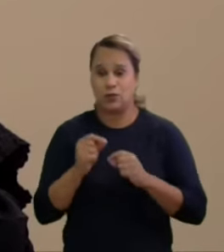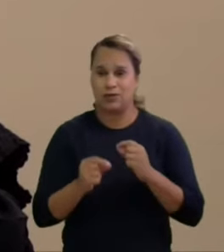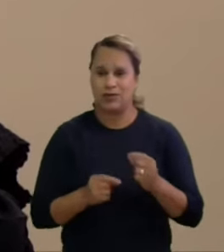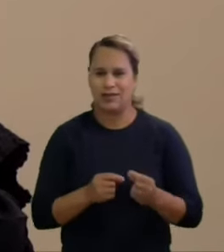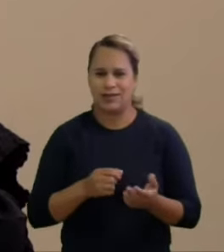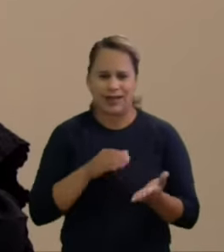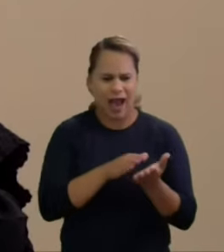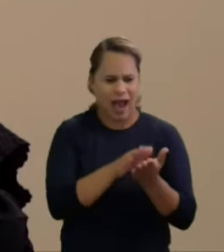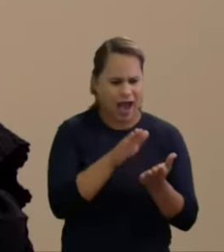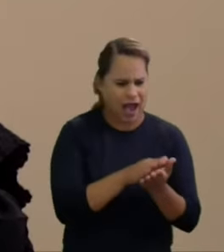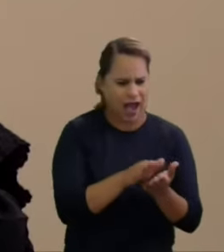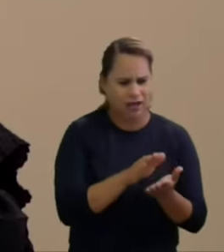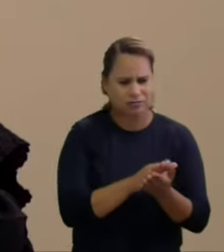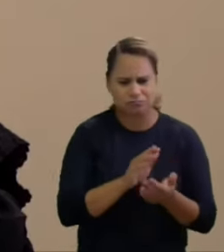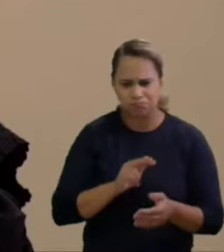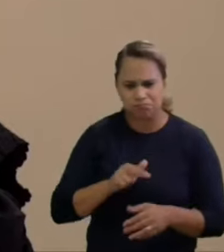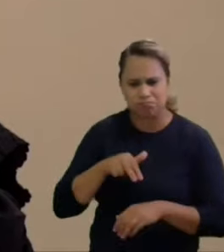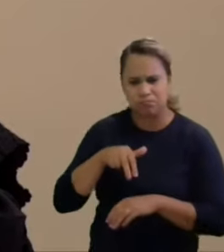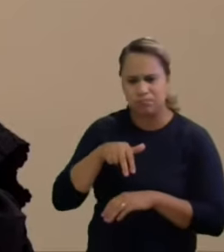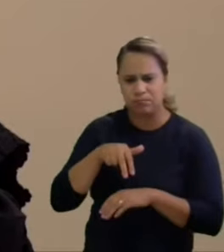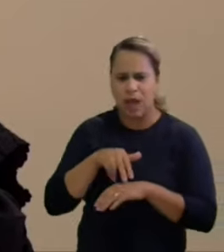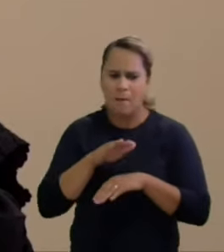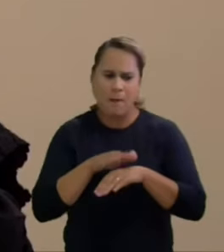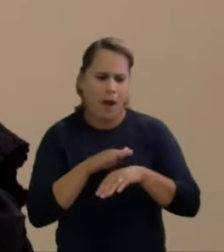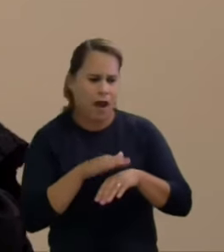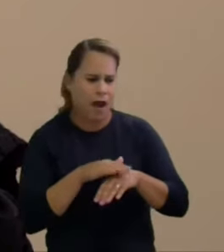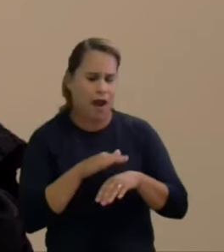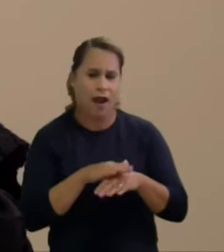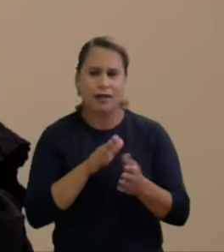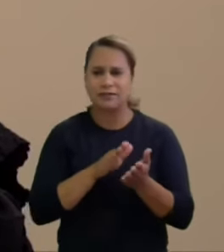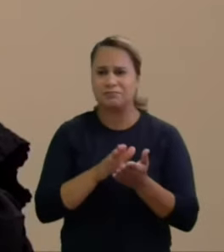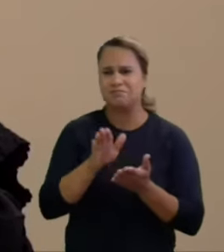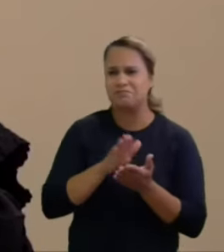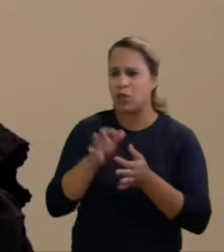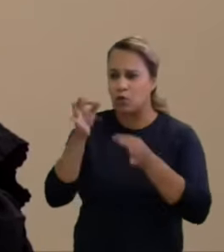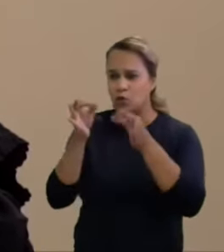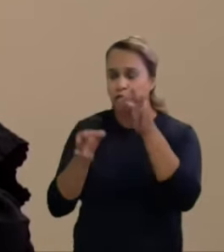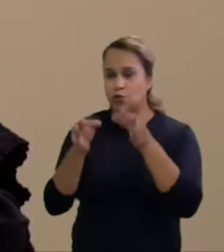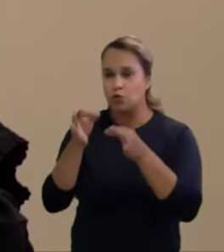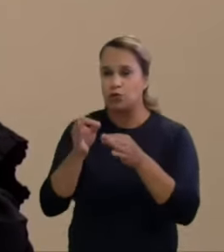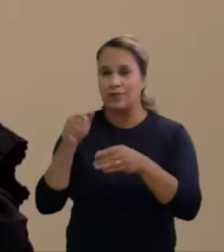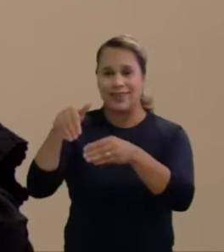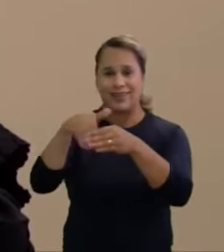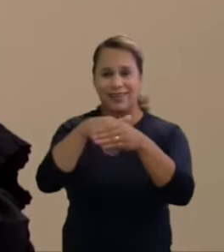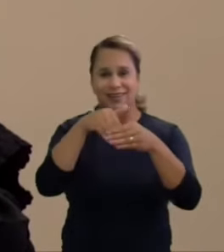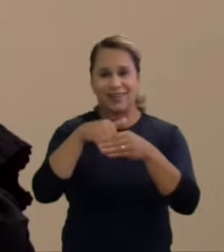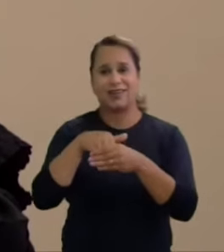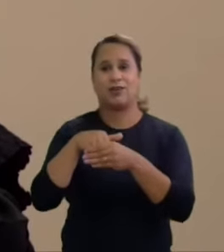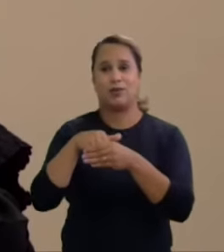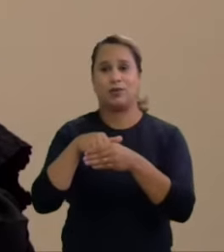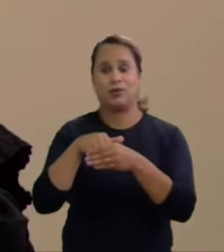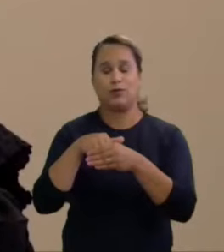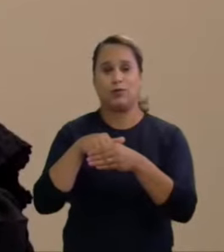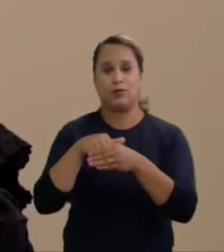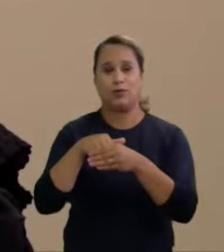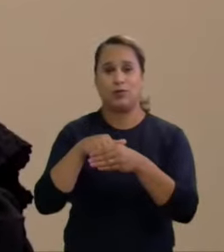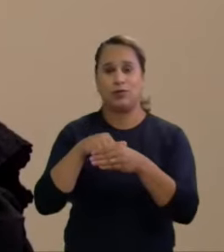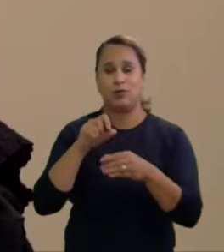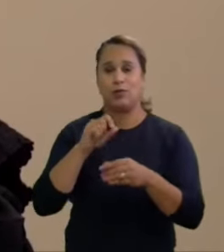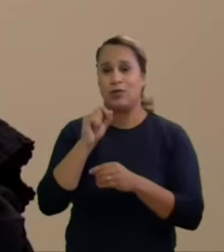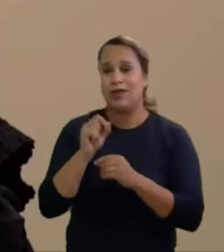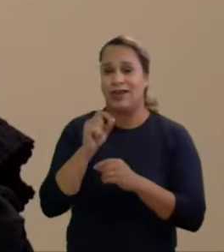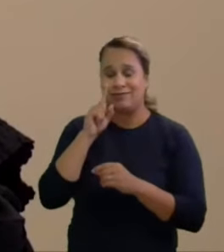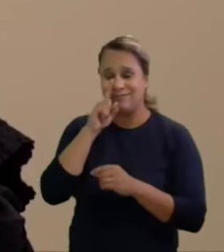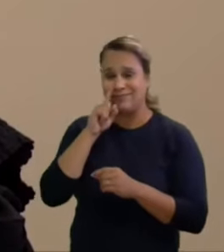partidária para que todos os centavos gastos sejam escrutinados pela justiça eleitoral sob o risco de tirar o candidato eleito deles,